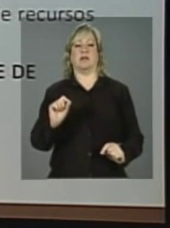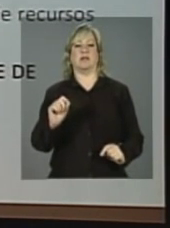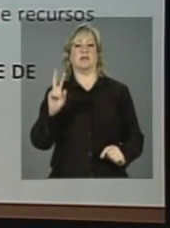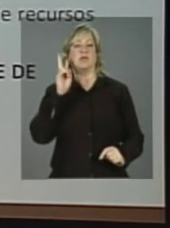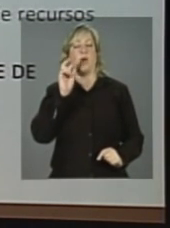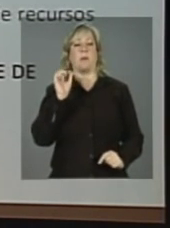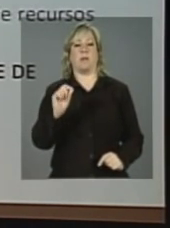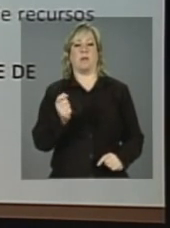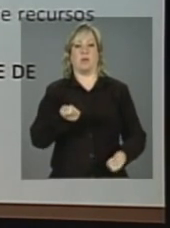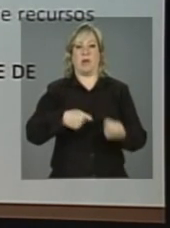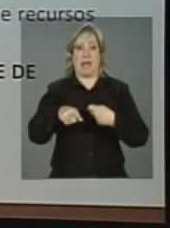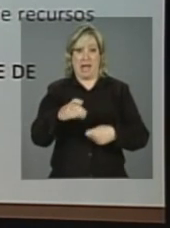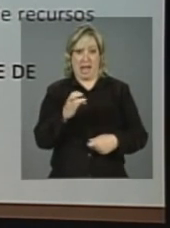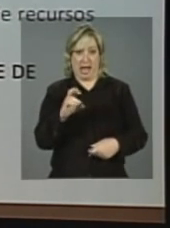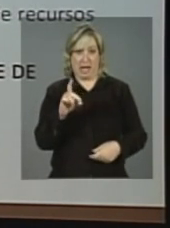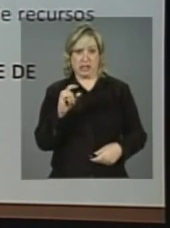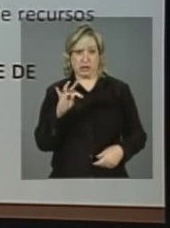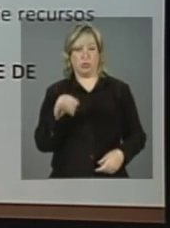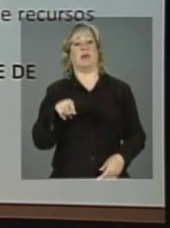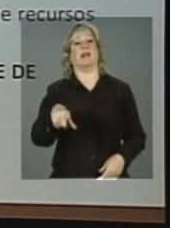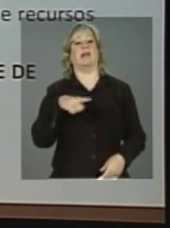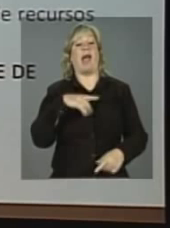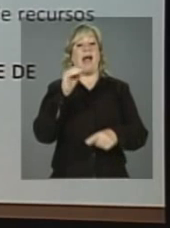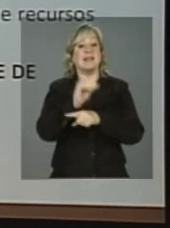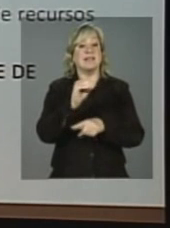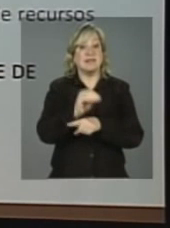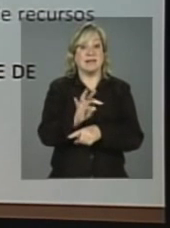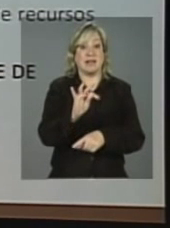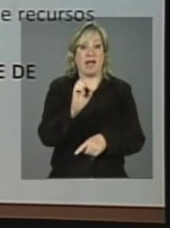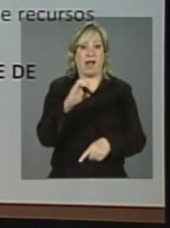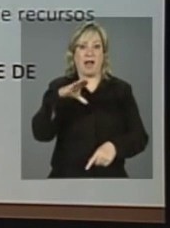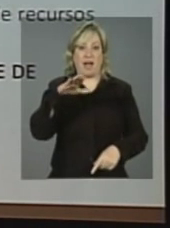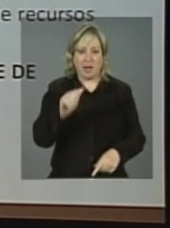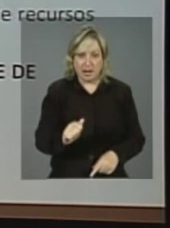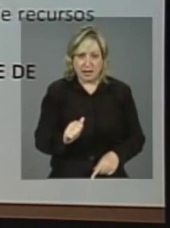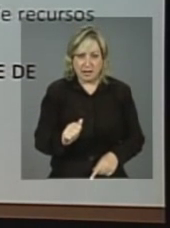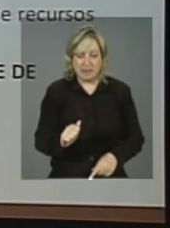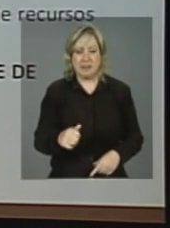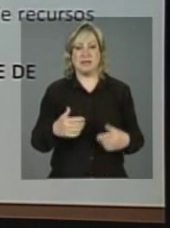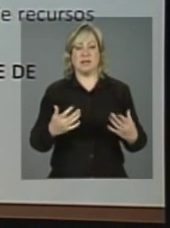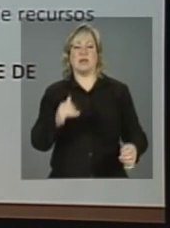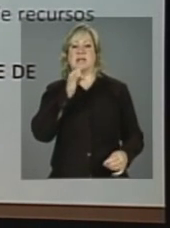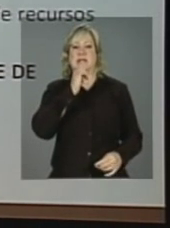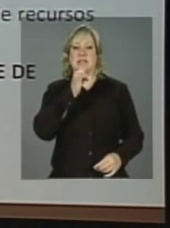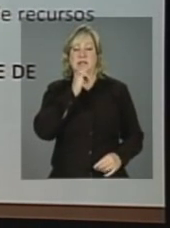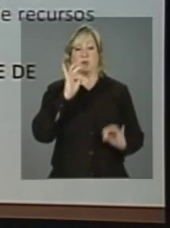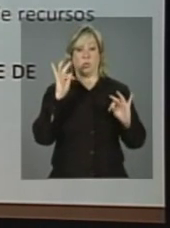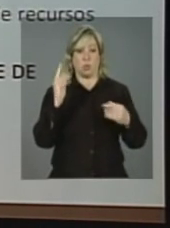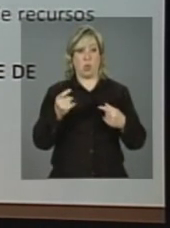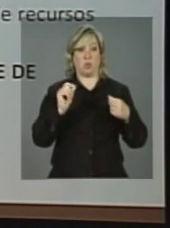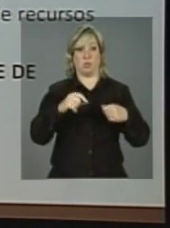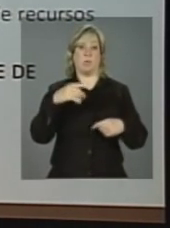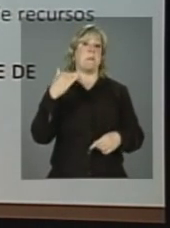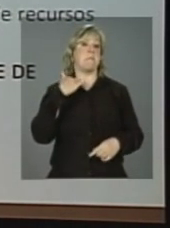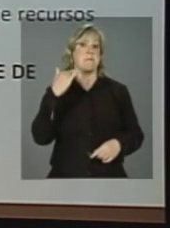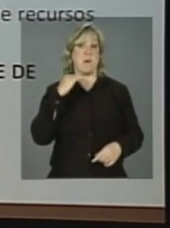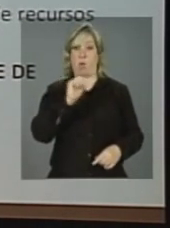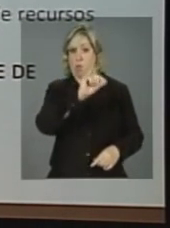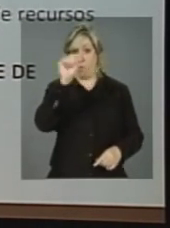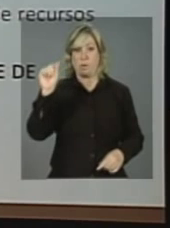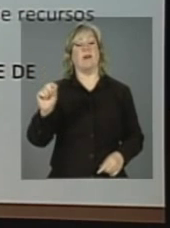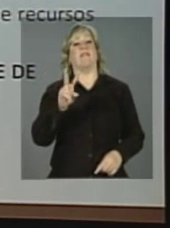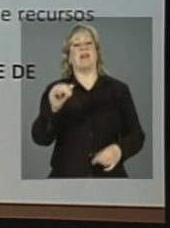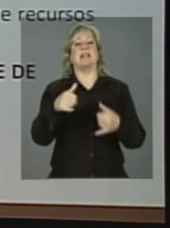crédito. Ele é um crédito com assistência técnica, ou seja, as instituições financeiras, elas